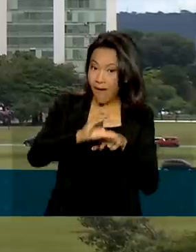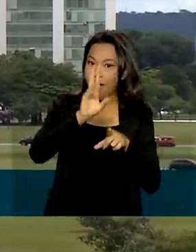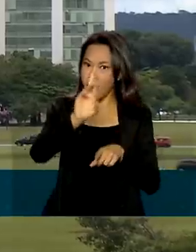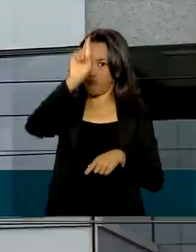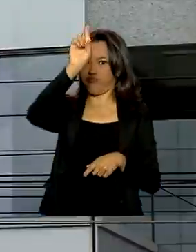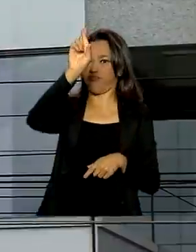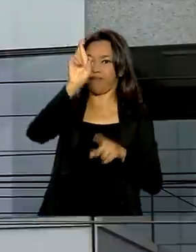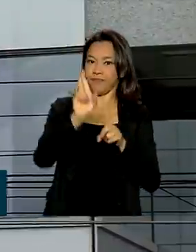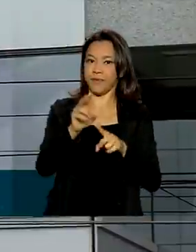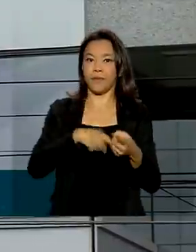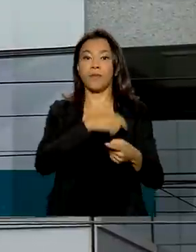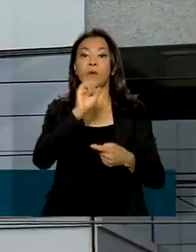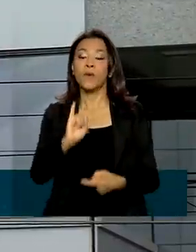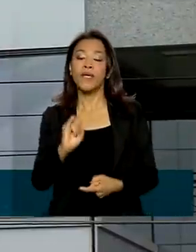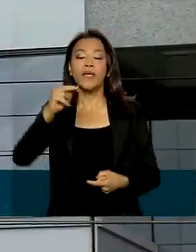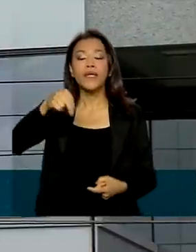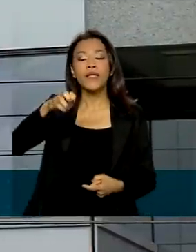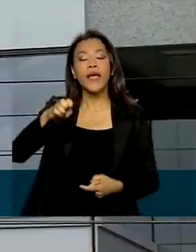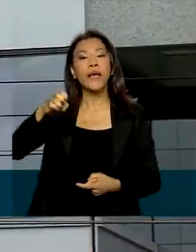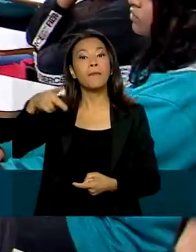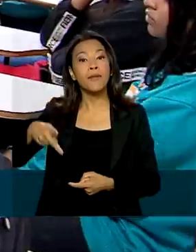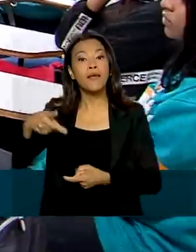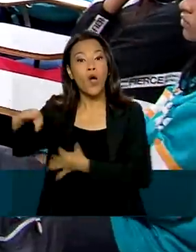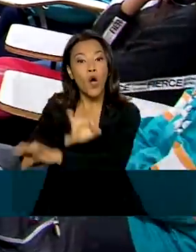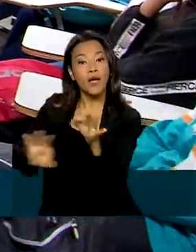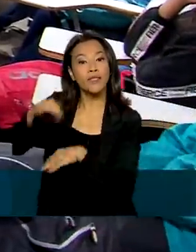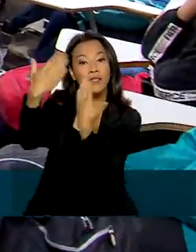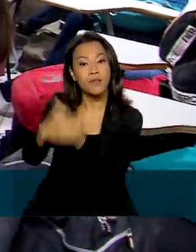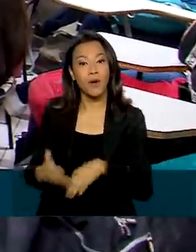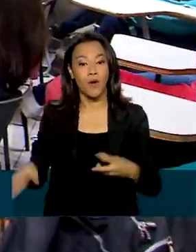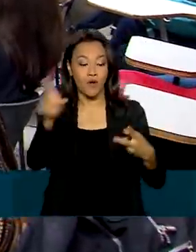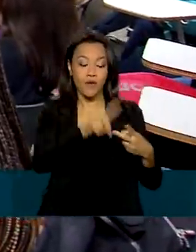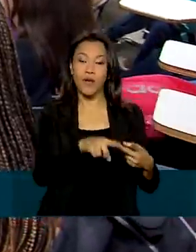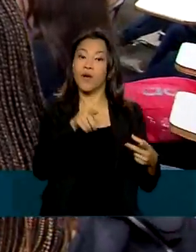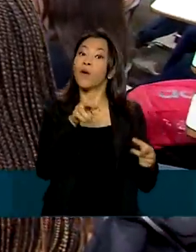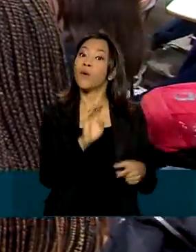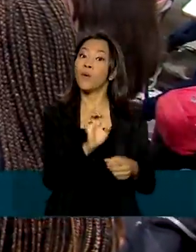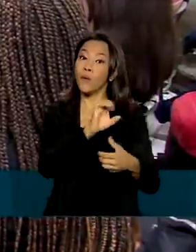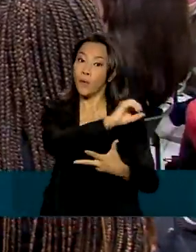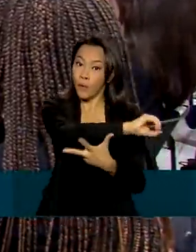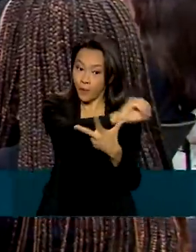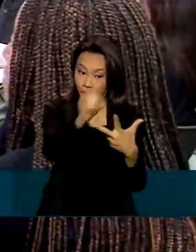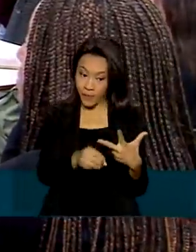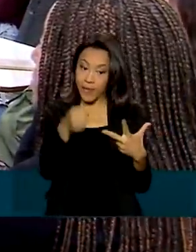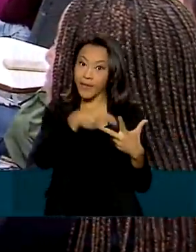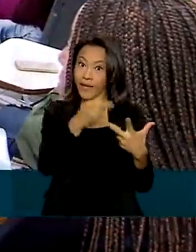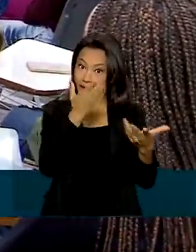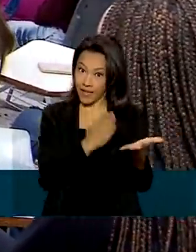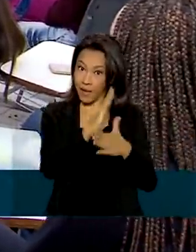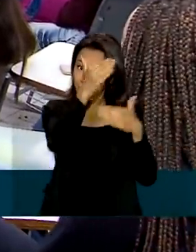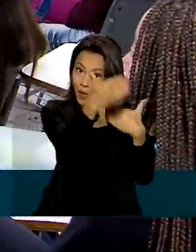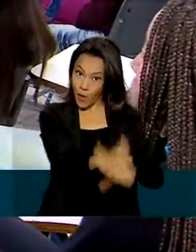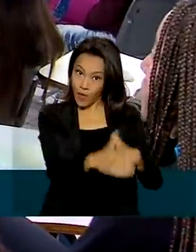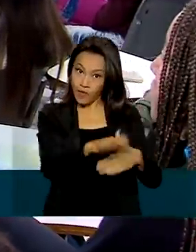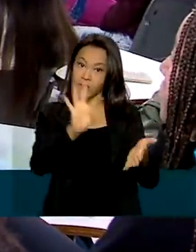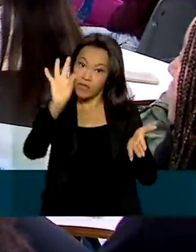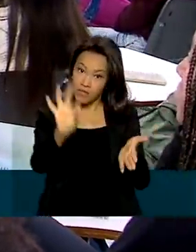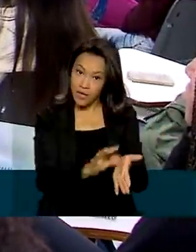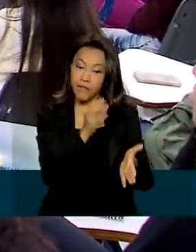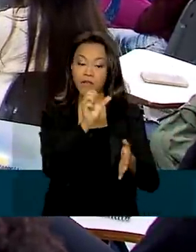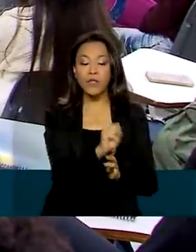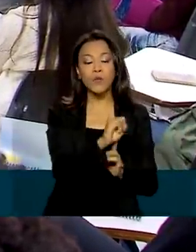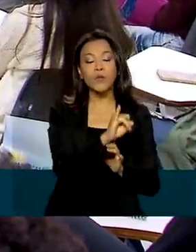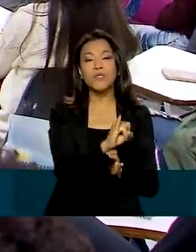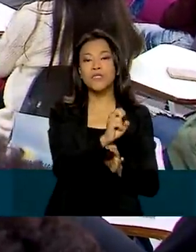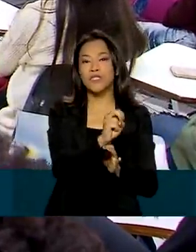tudo isso. O Inep organiza as provas. O Enem é o provão do ensino médio, que te dá uma nota. Aí você se inscreve no Sisu,